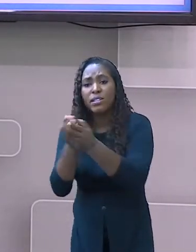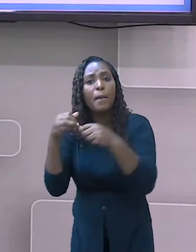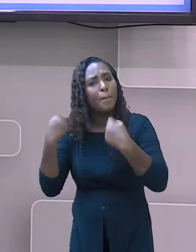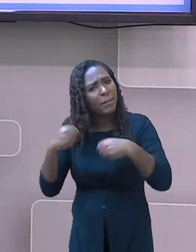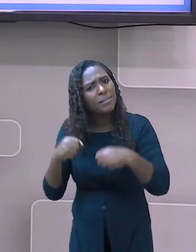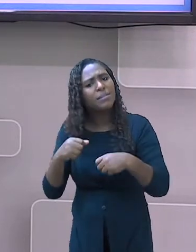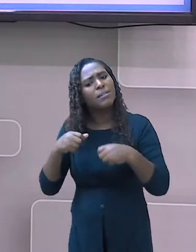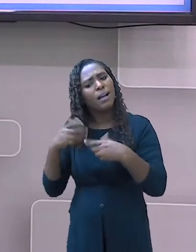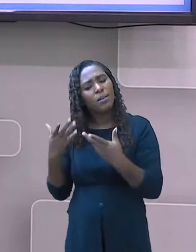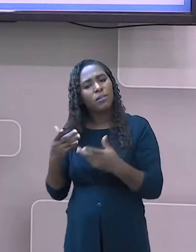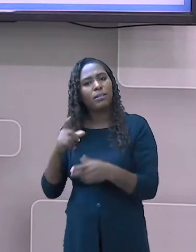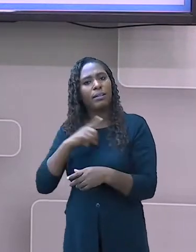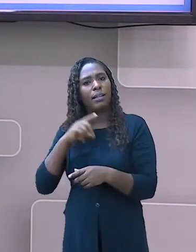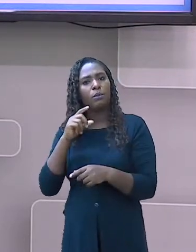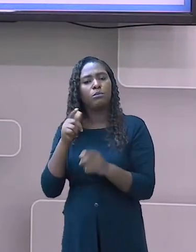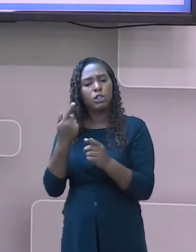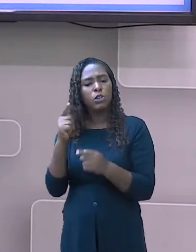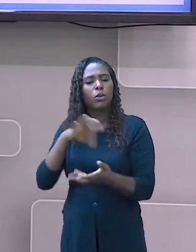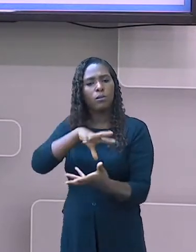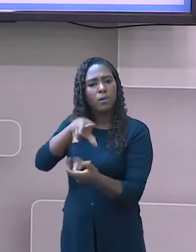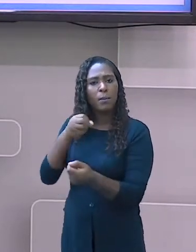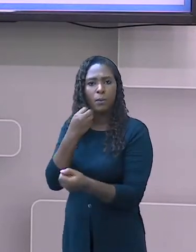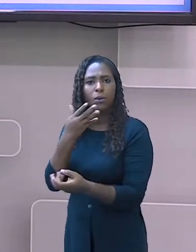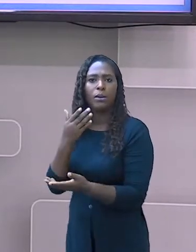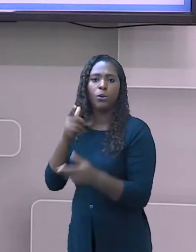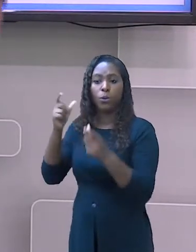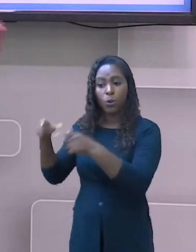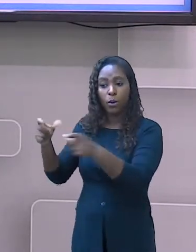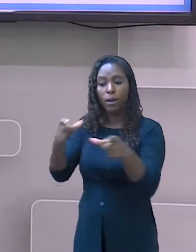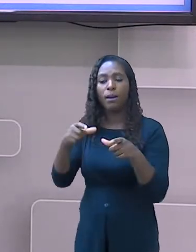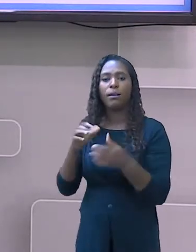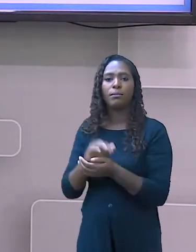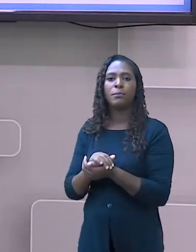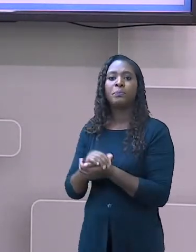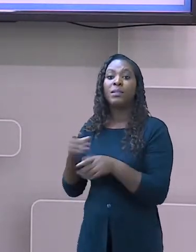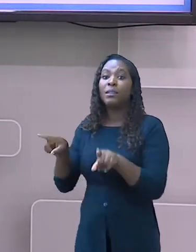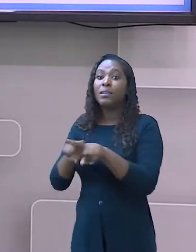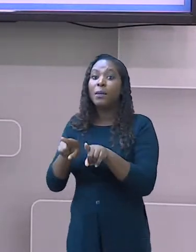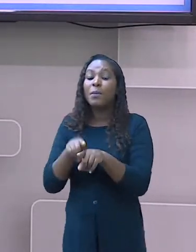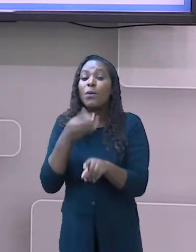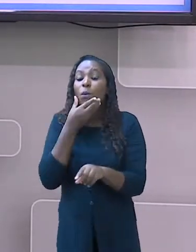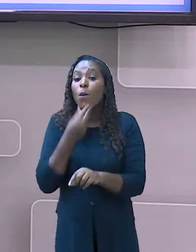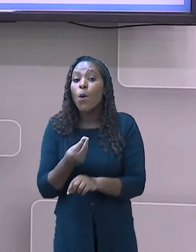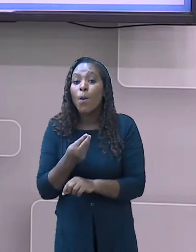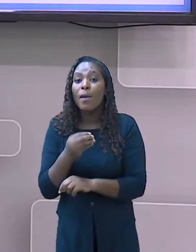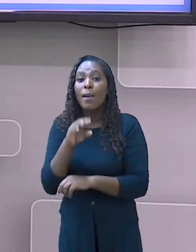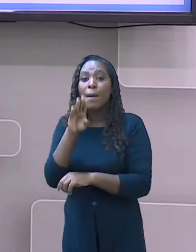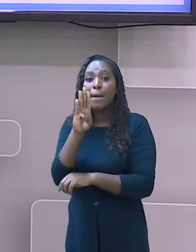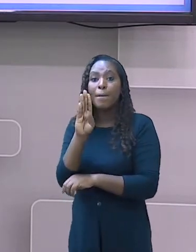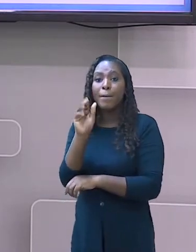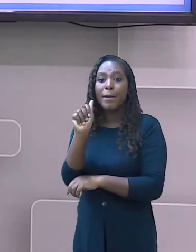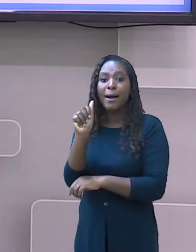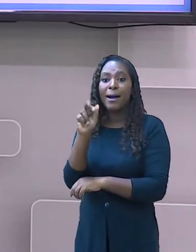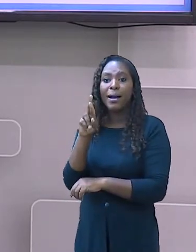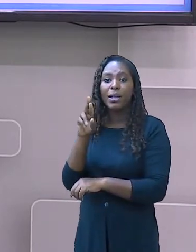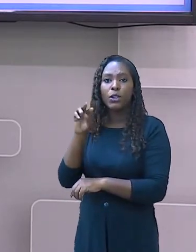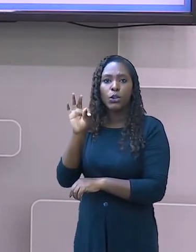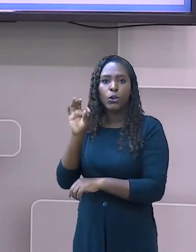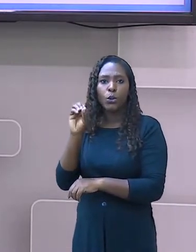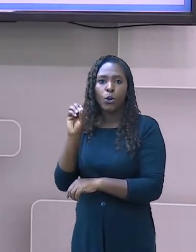Esperança, sobre o comando de Bartolomeu Dias, de 1450 a 1500.